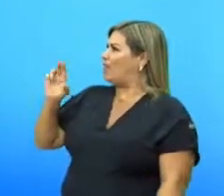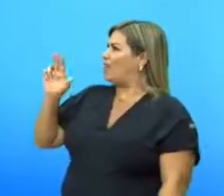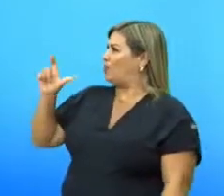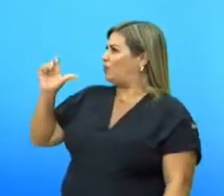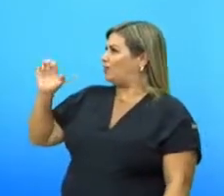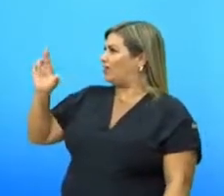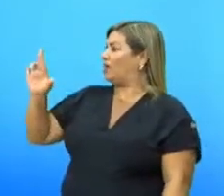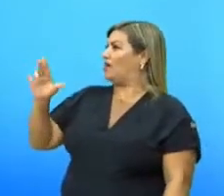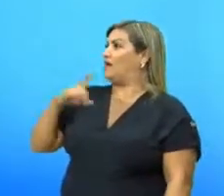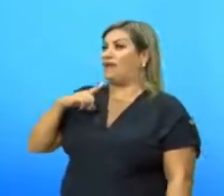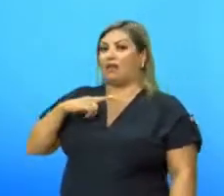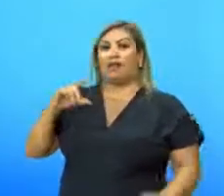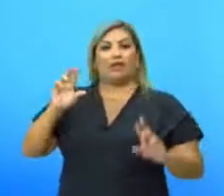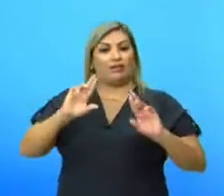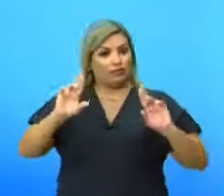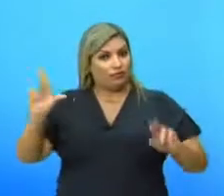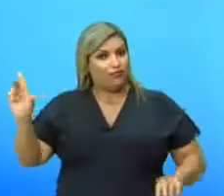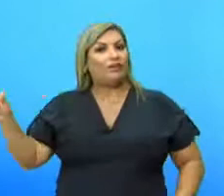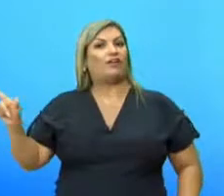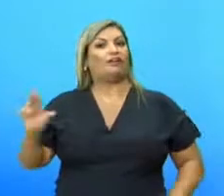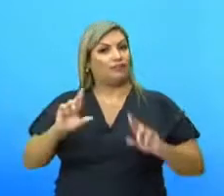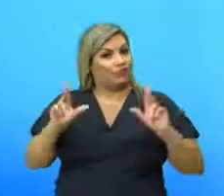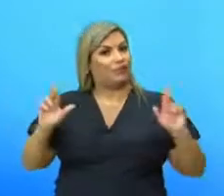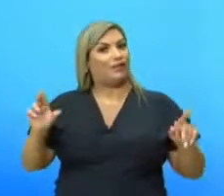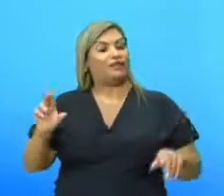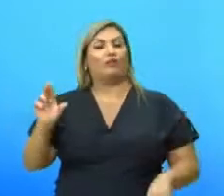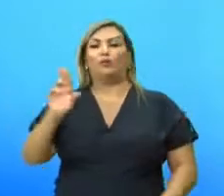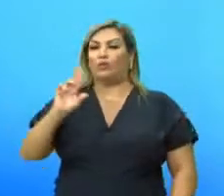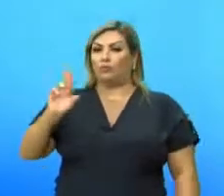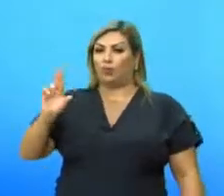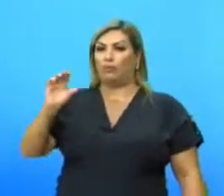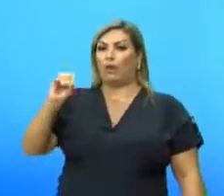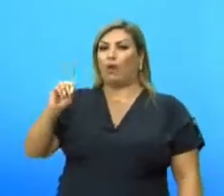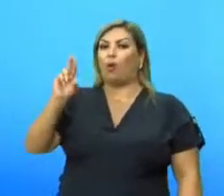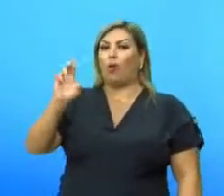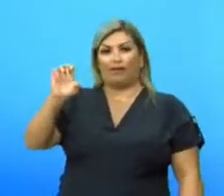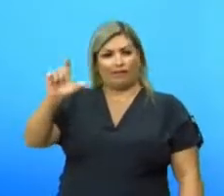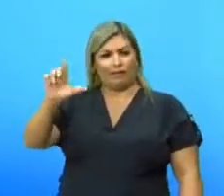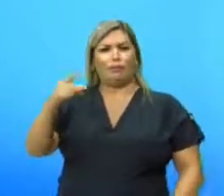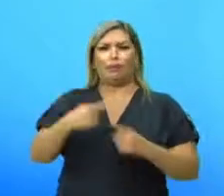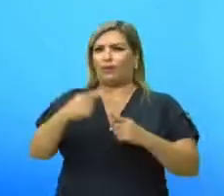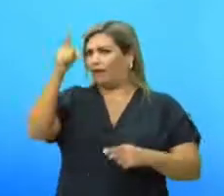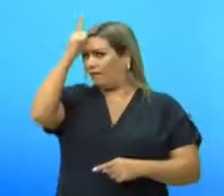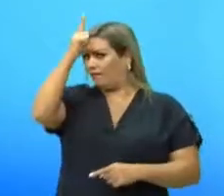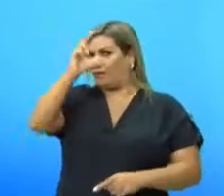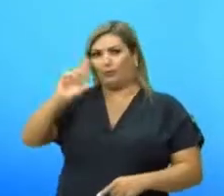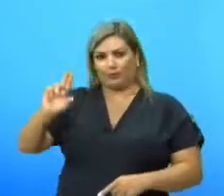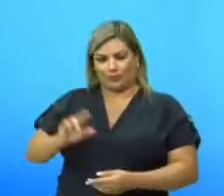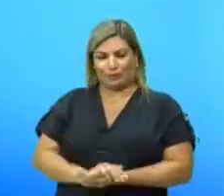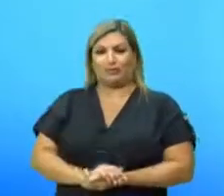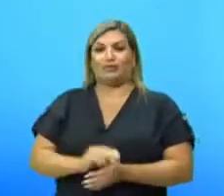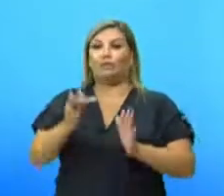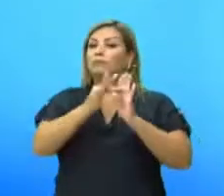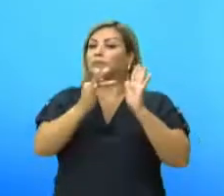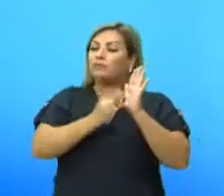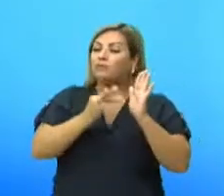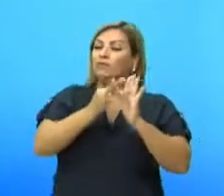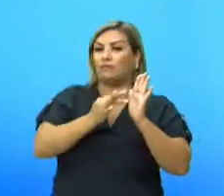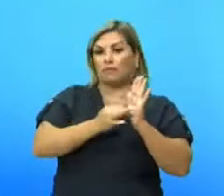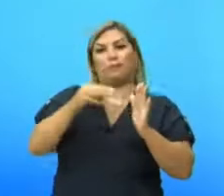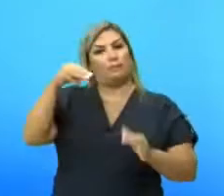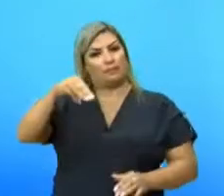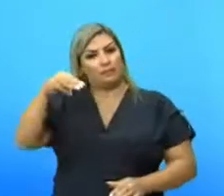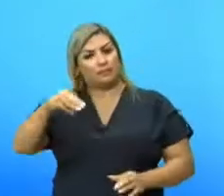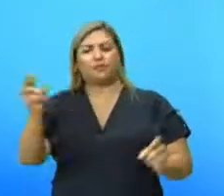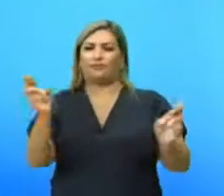É isso o alemão fala Euler. A relação de Euler é uma fórmula matemática que relaciona o número de